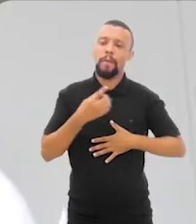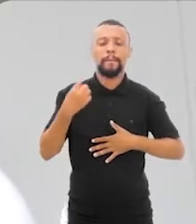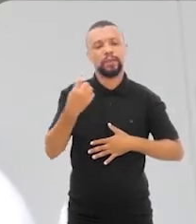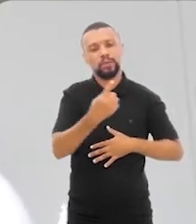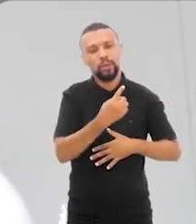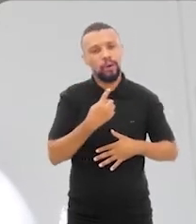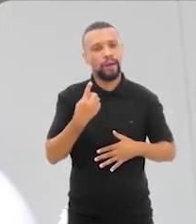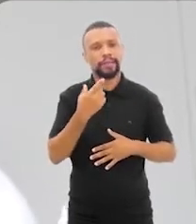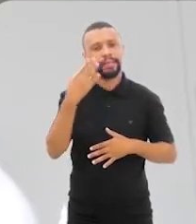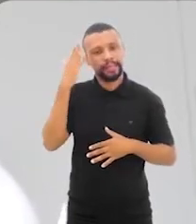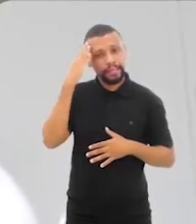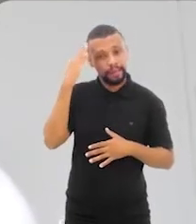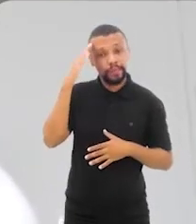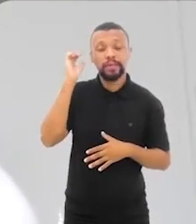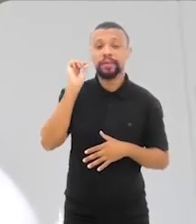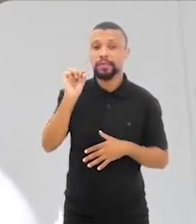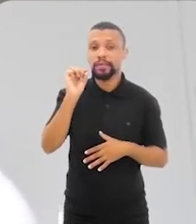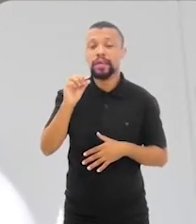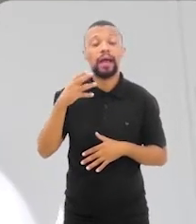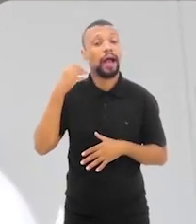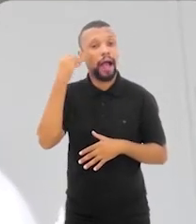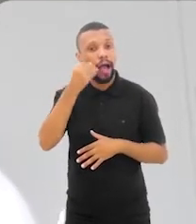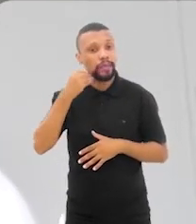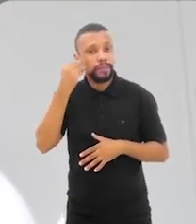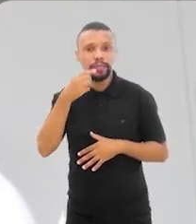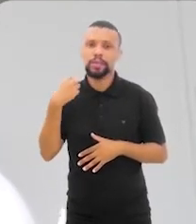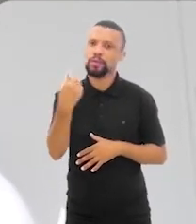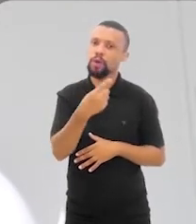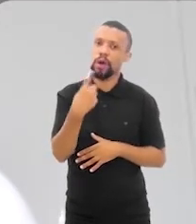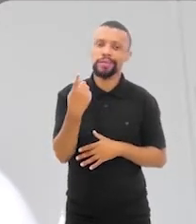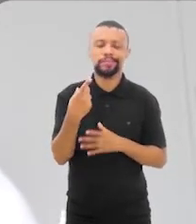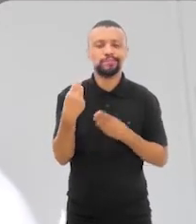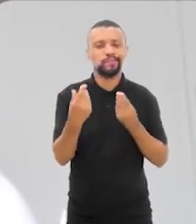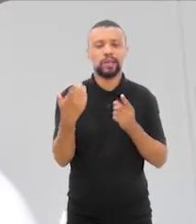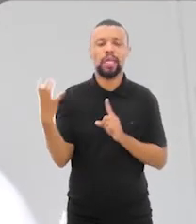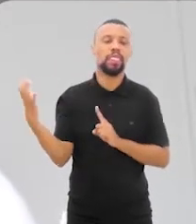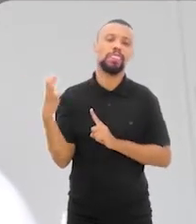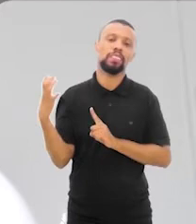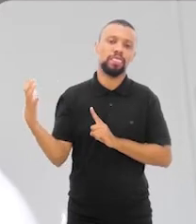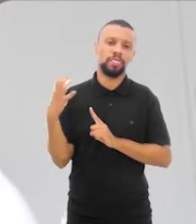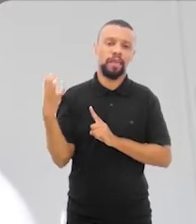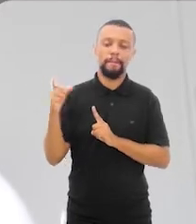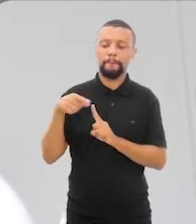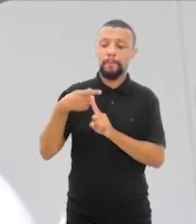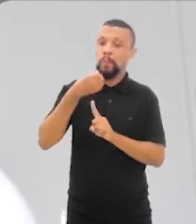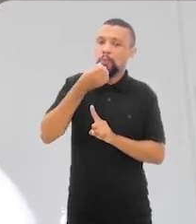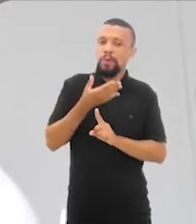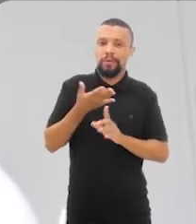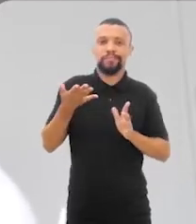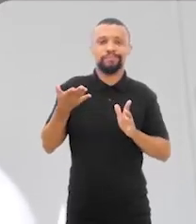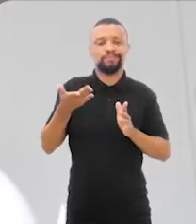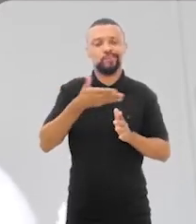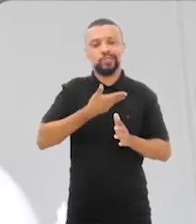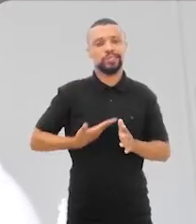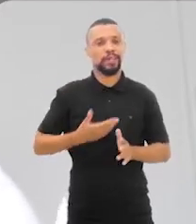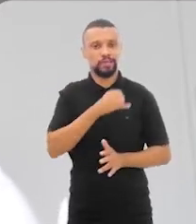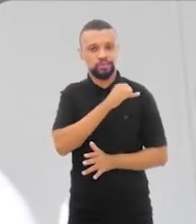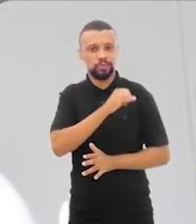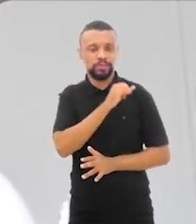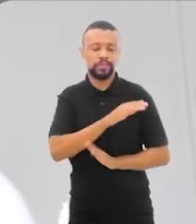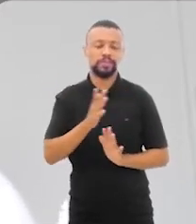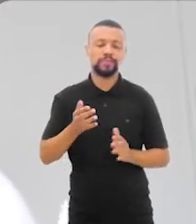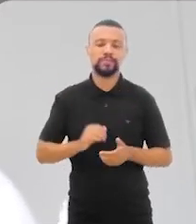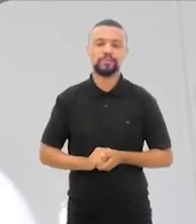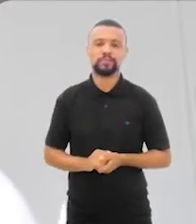É muito bom para nós saber que a nossa experiência aqui acabou influenciando positivamente